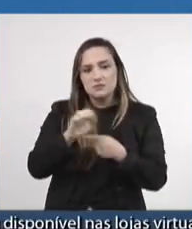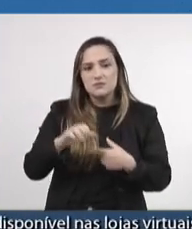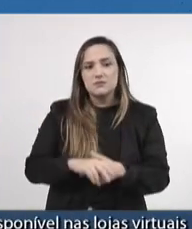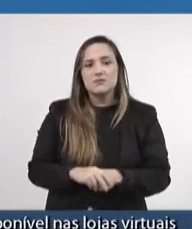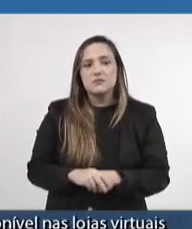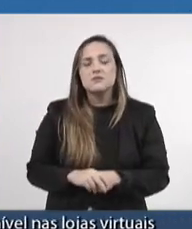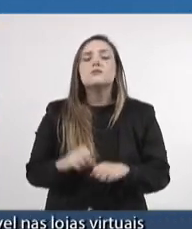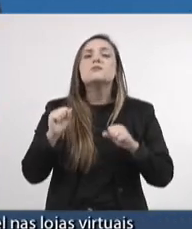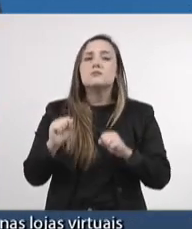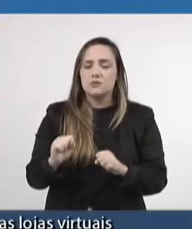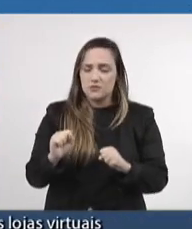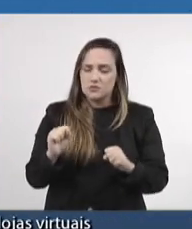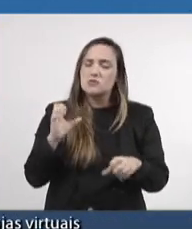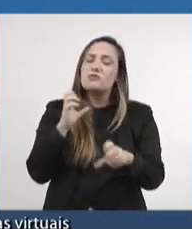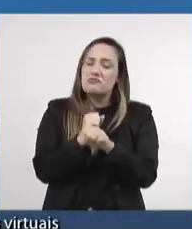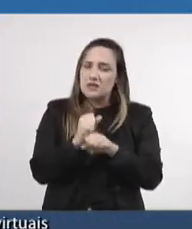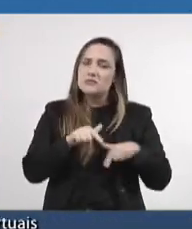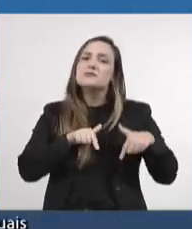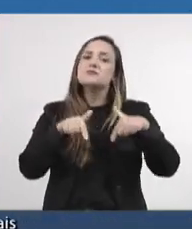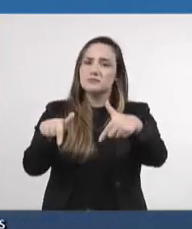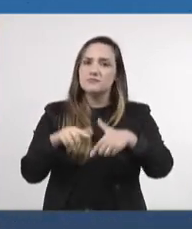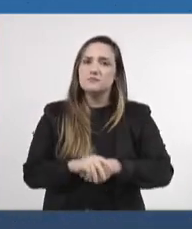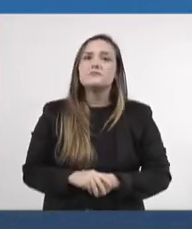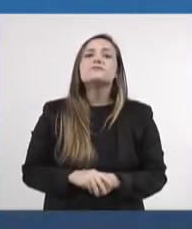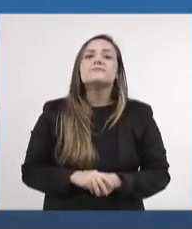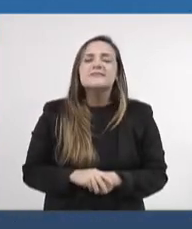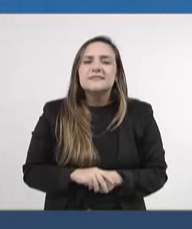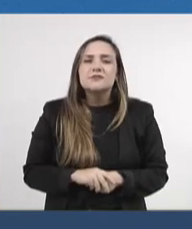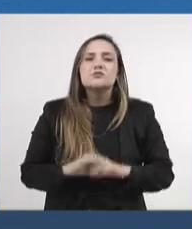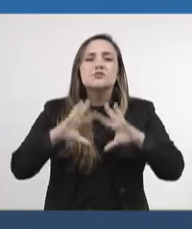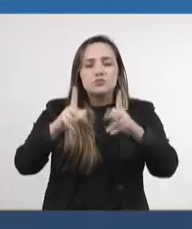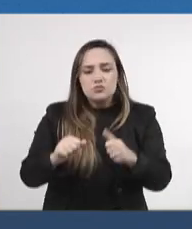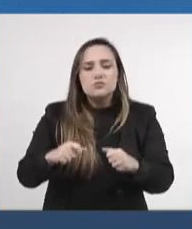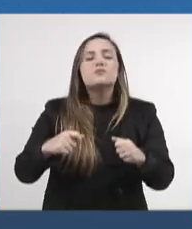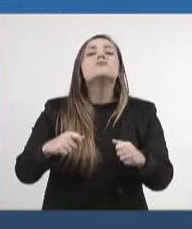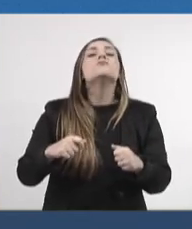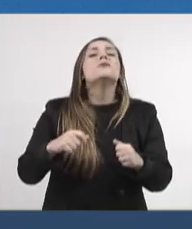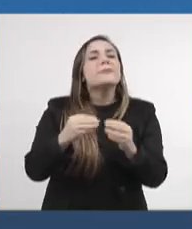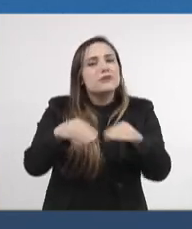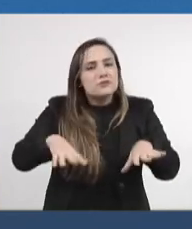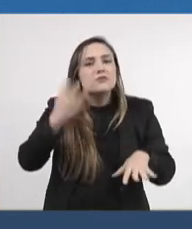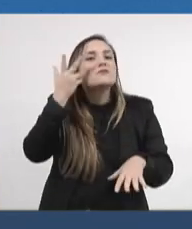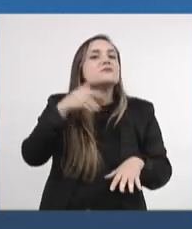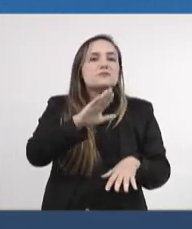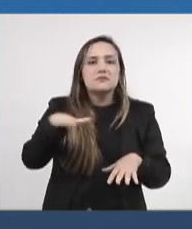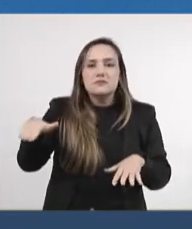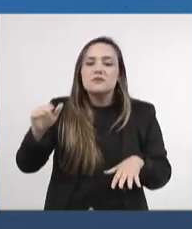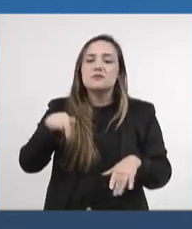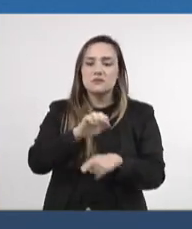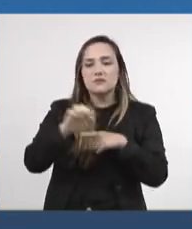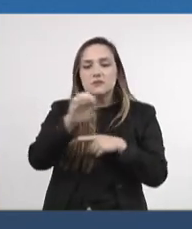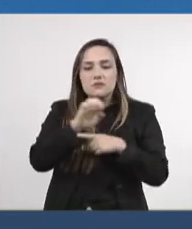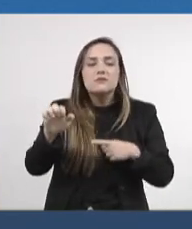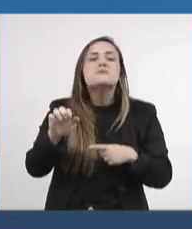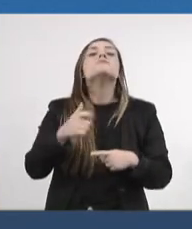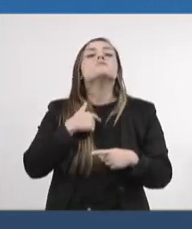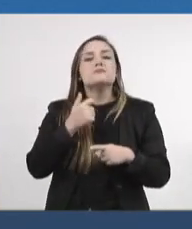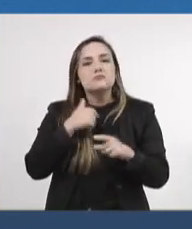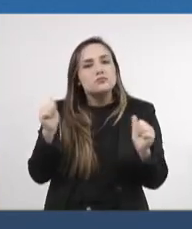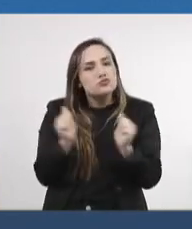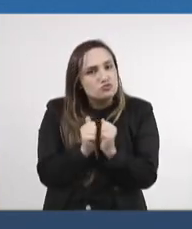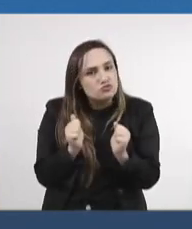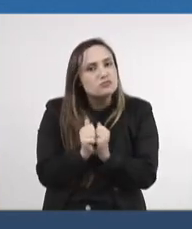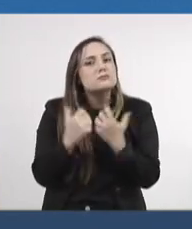dizer que o senhor pode contar comigo, nessa luta, tudo que for prejudicial às nossas crianças, ao nosso Estado, eu estarei